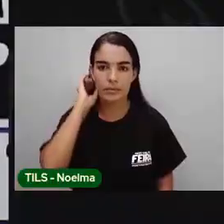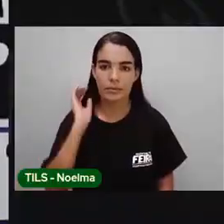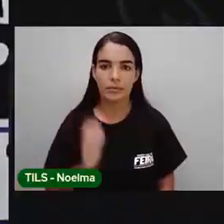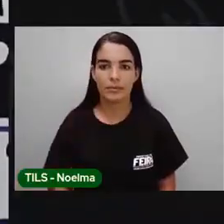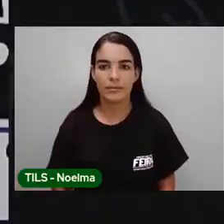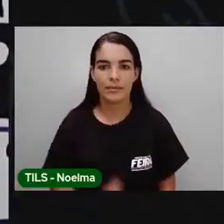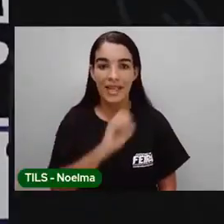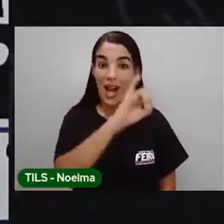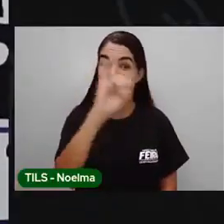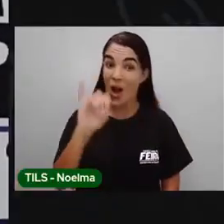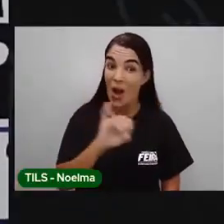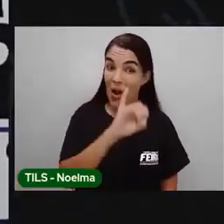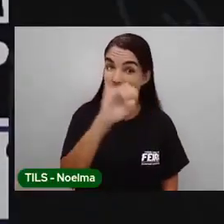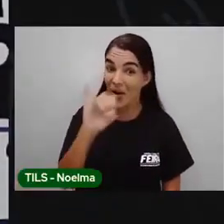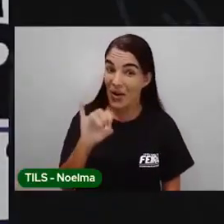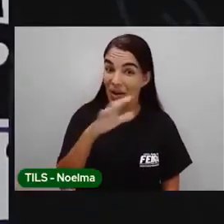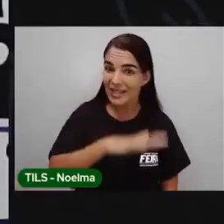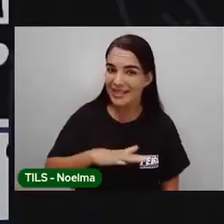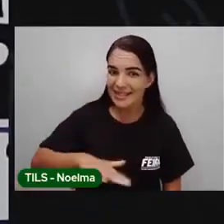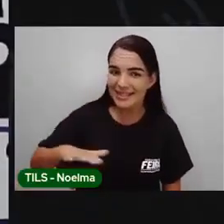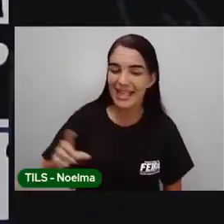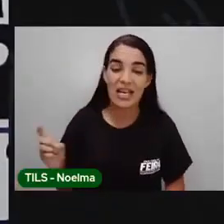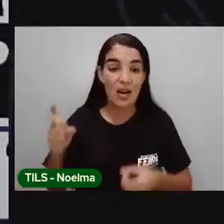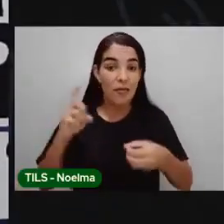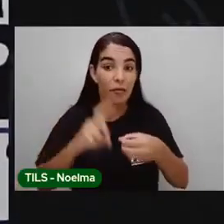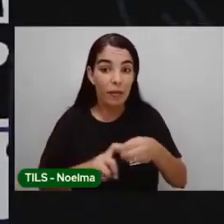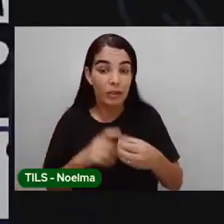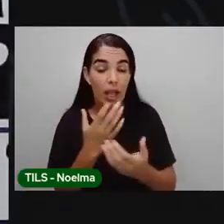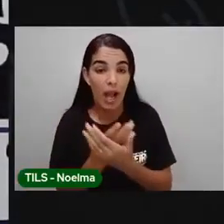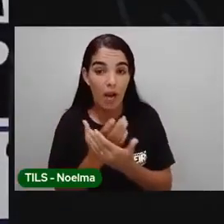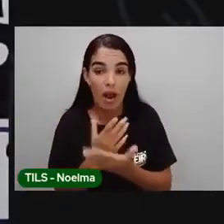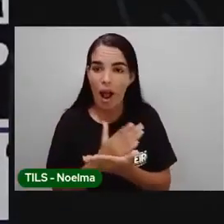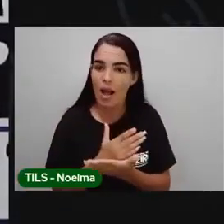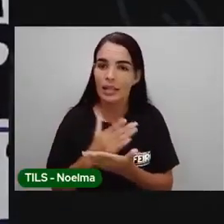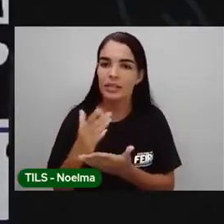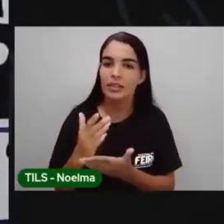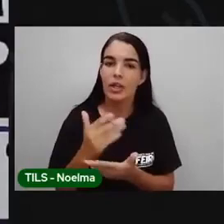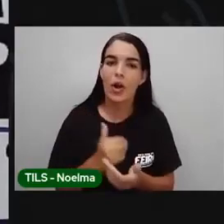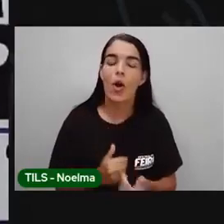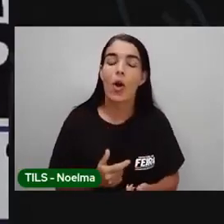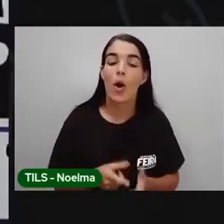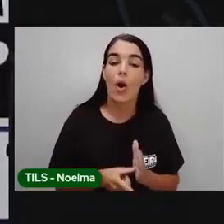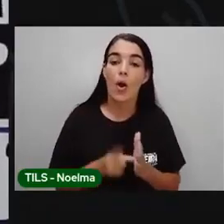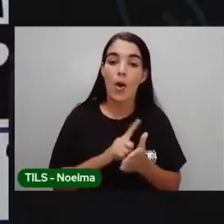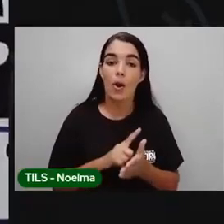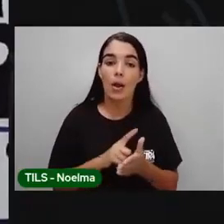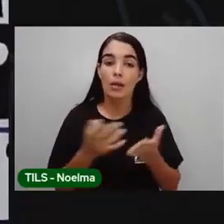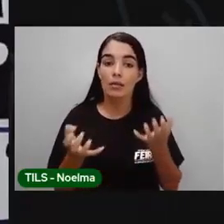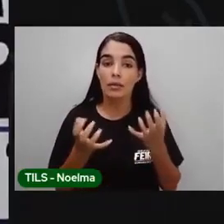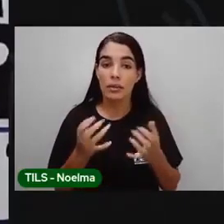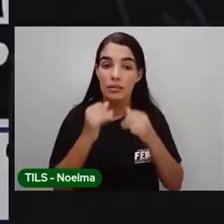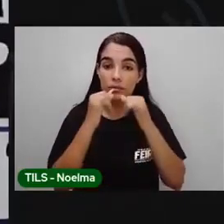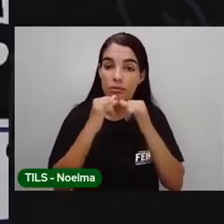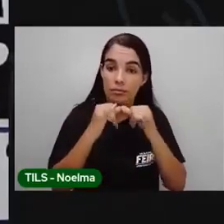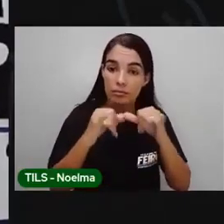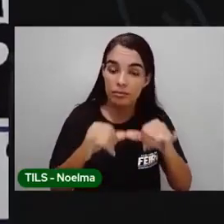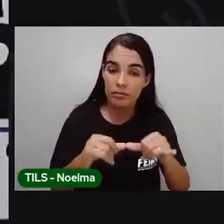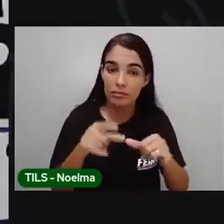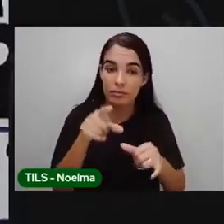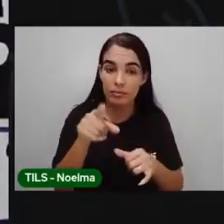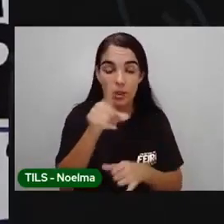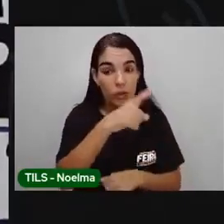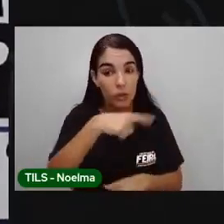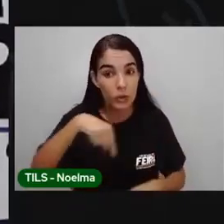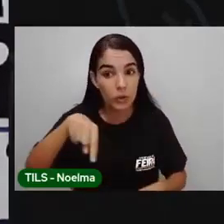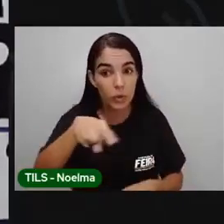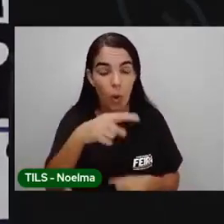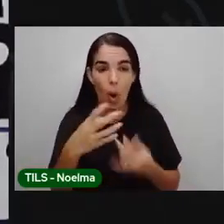Olá, galerinha! De volta à aula. Antes da gente iniciar, gostaria de dizer para vocês que nós estamos